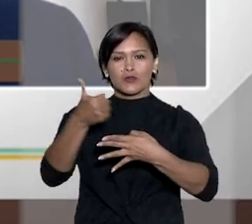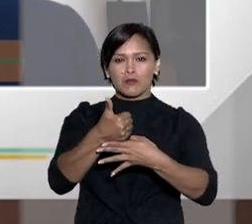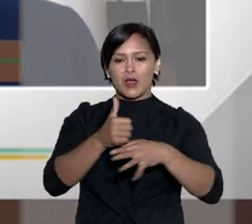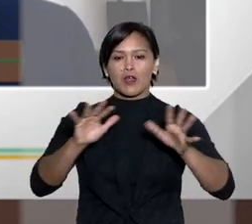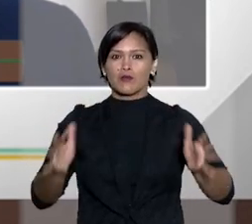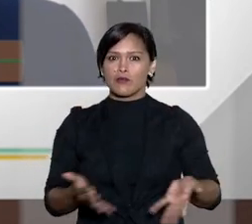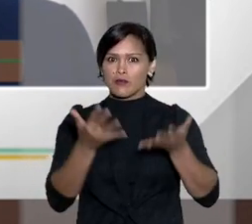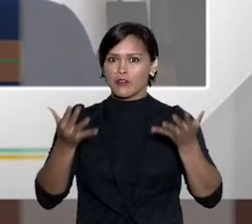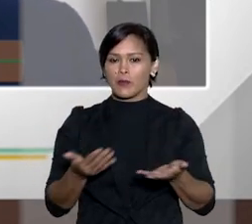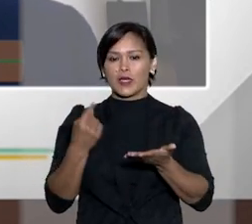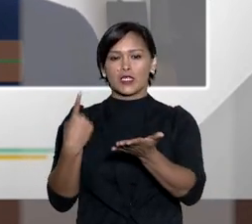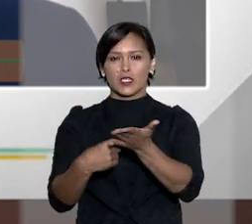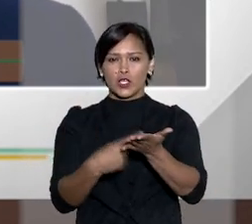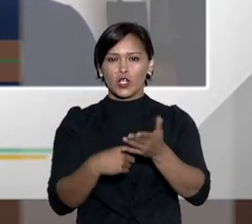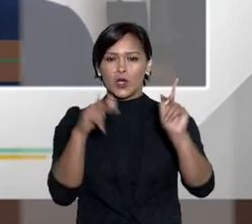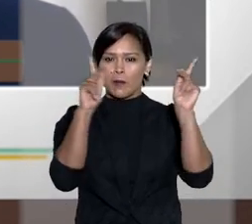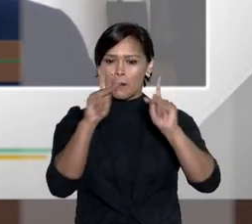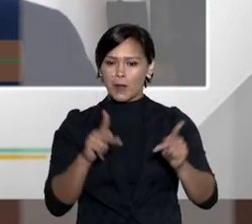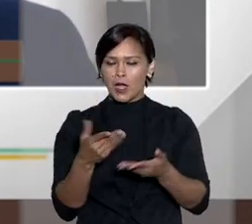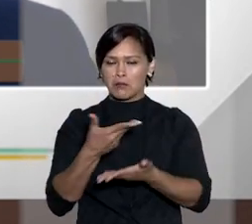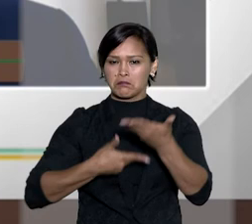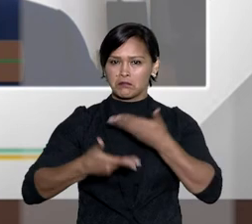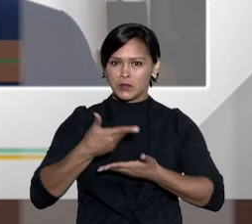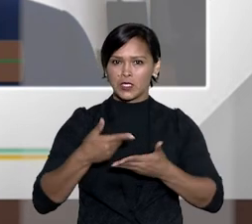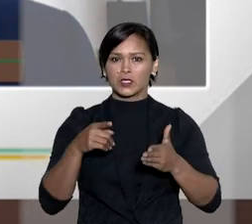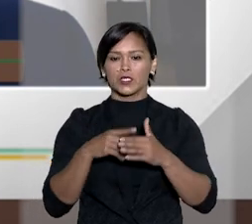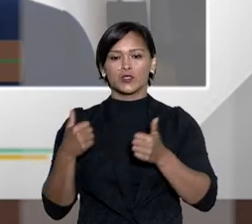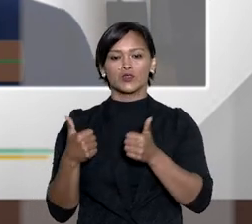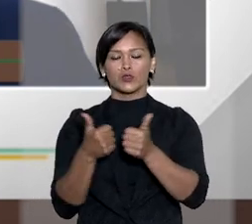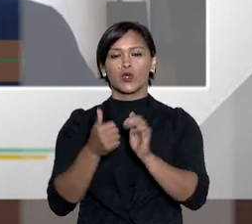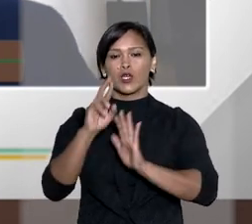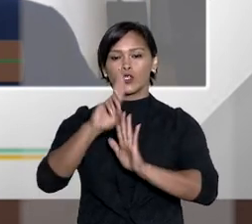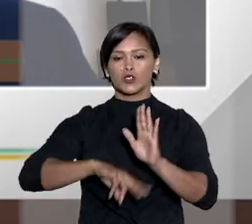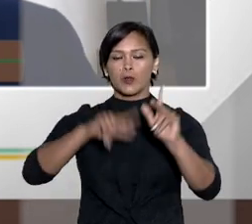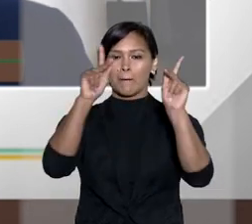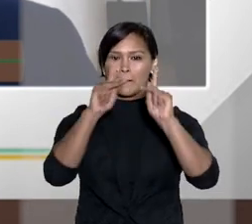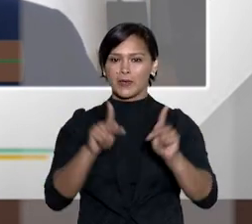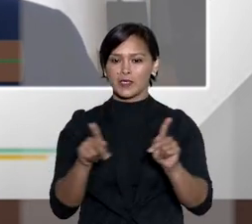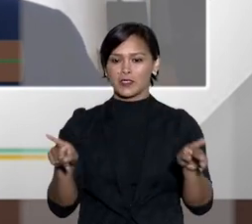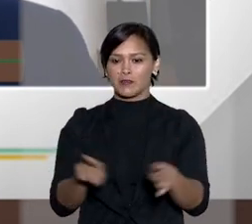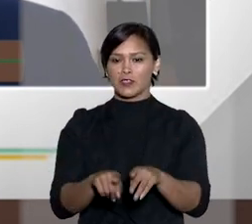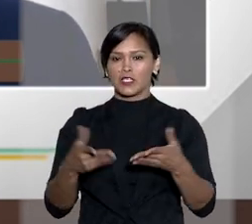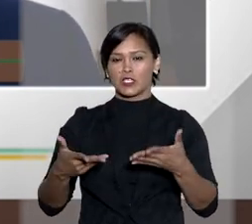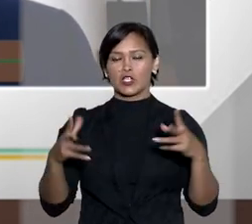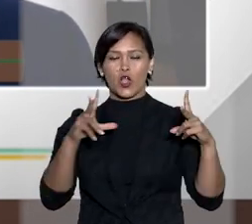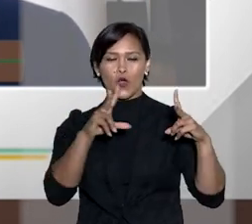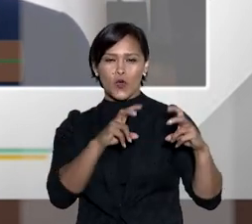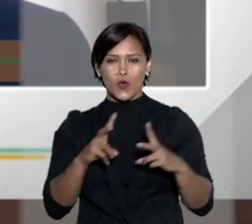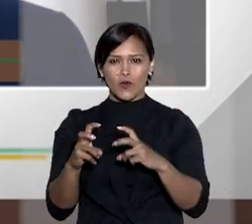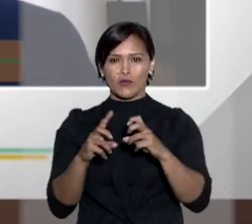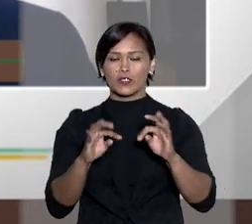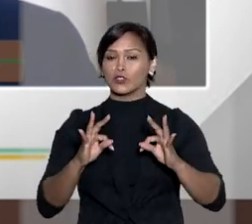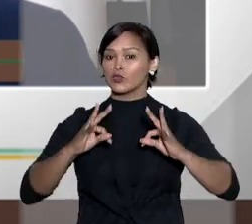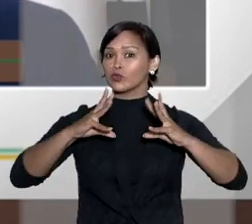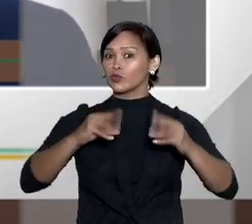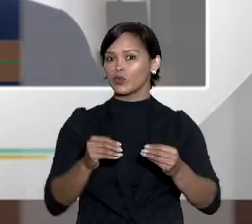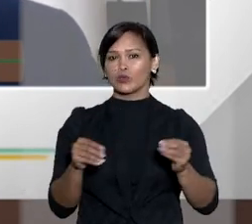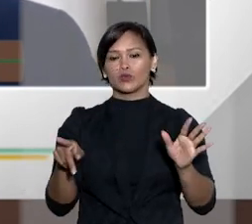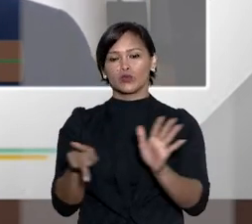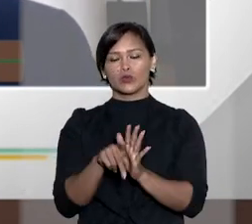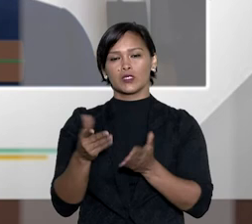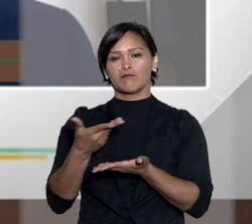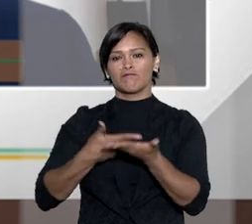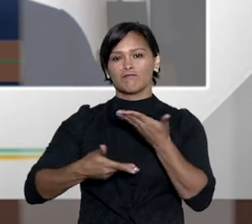amplamente democrática sumária fomentador da conciliação e da mediação indutor da resolução pacífica